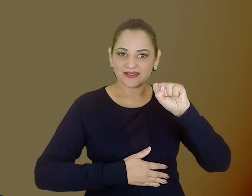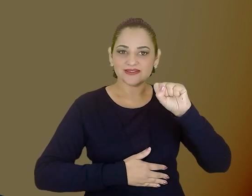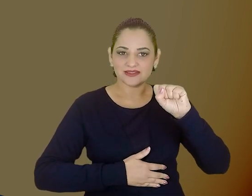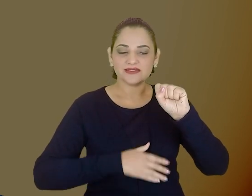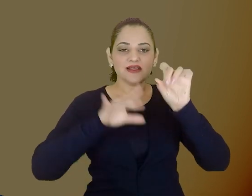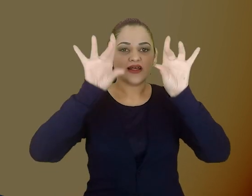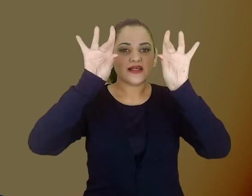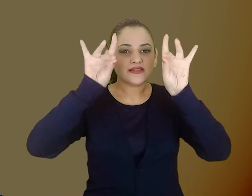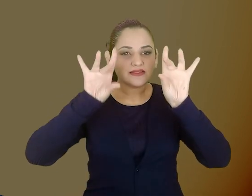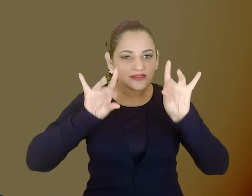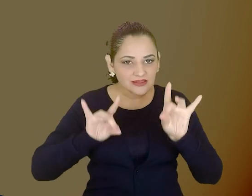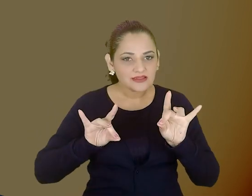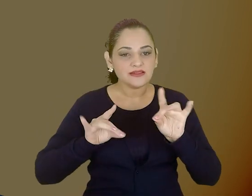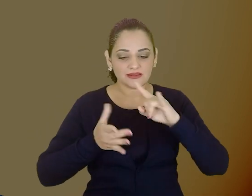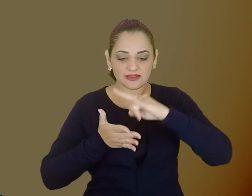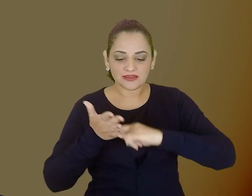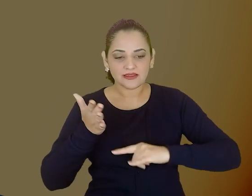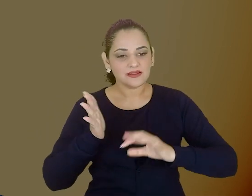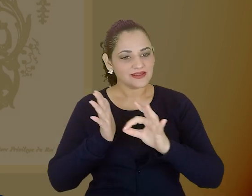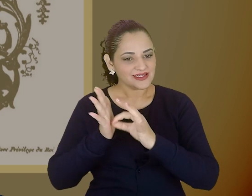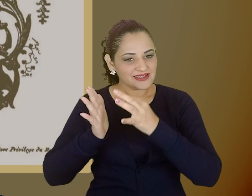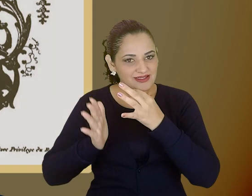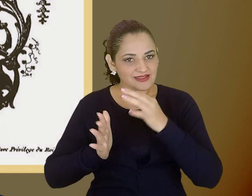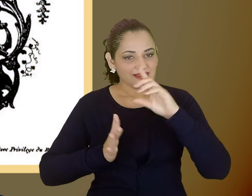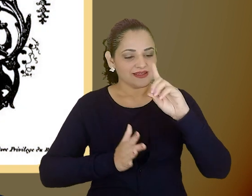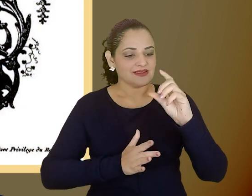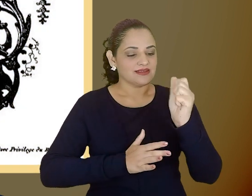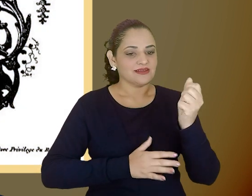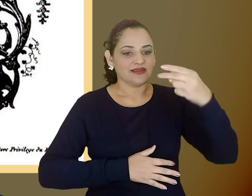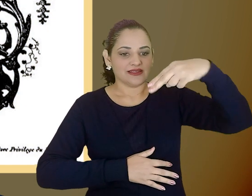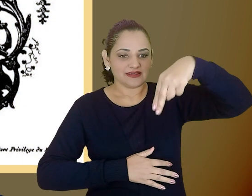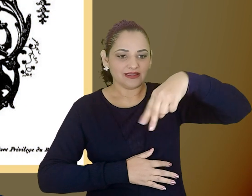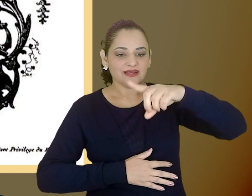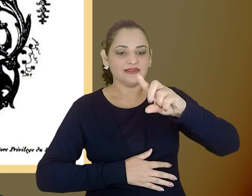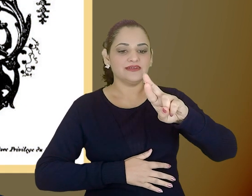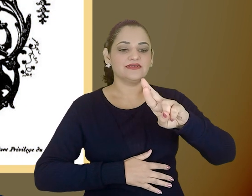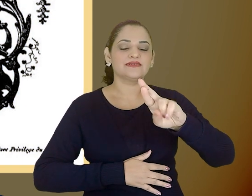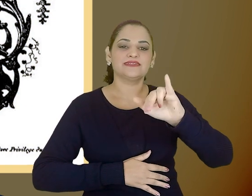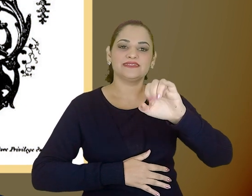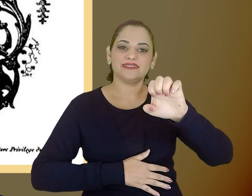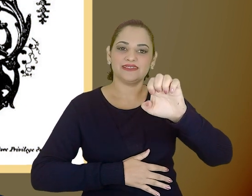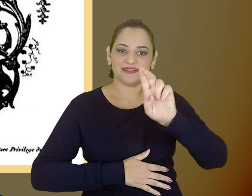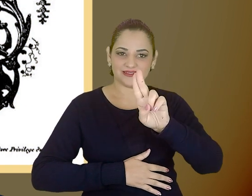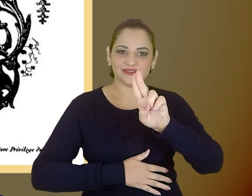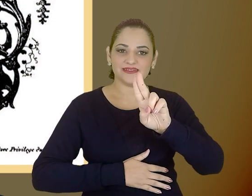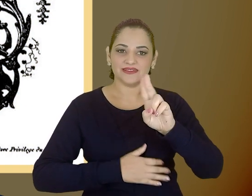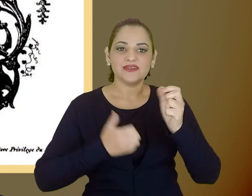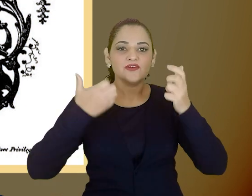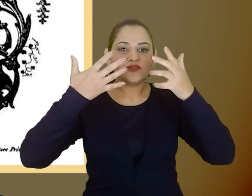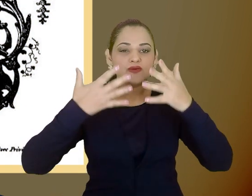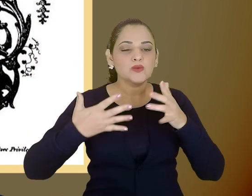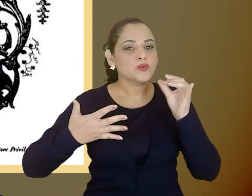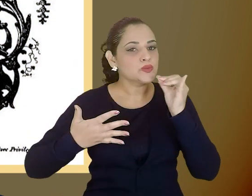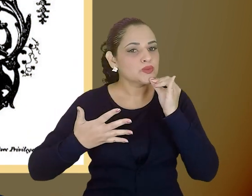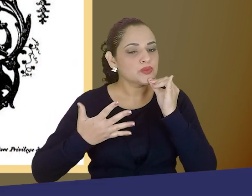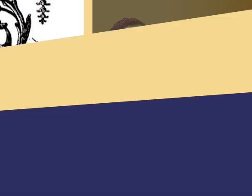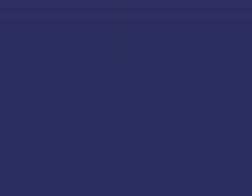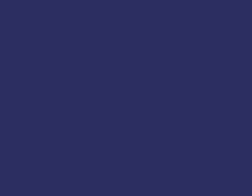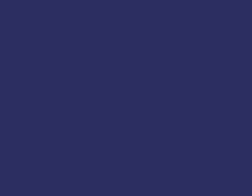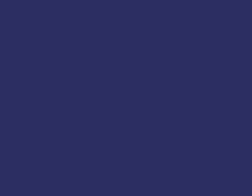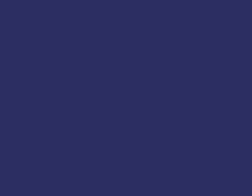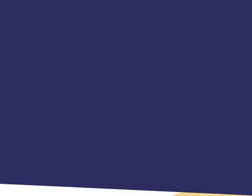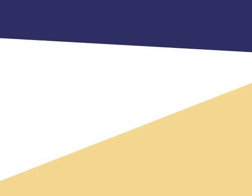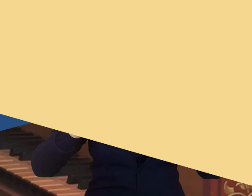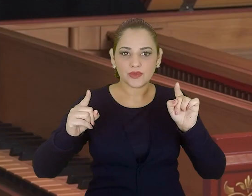detalhado no tratado de D'Andrieux. E eu vou mostrar para vocês agora um exemplo musical